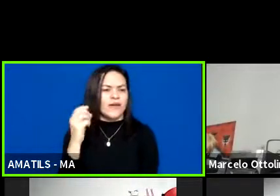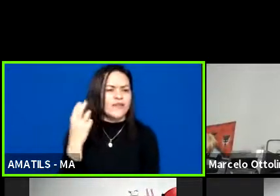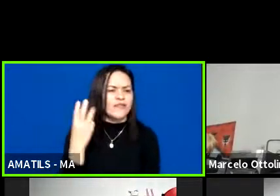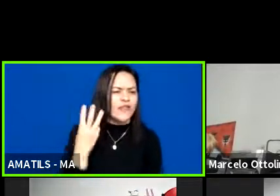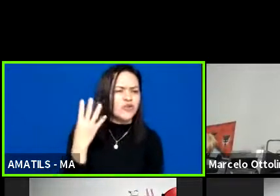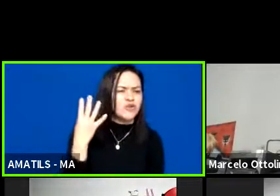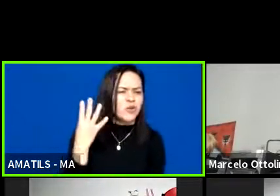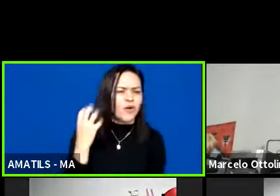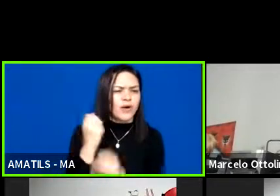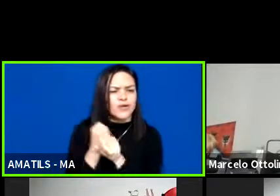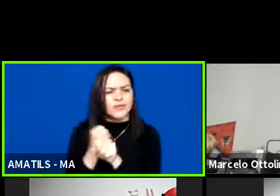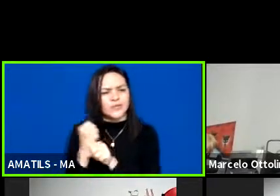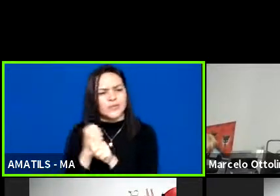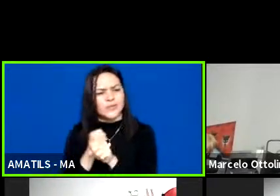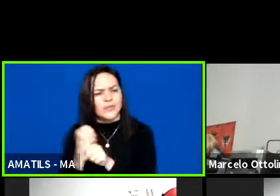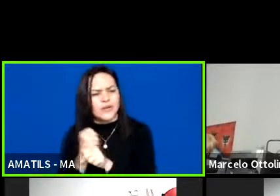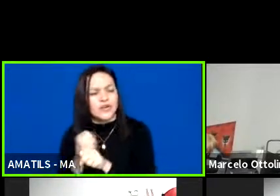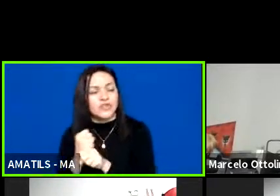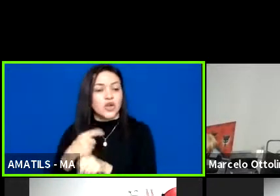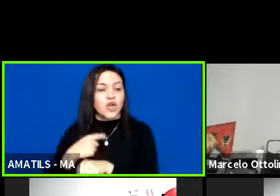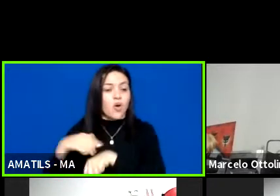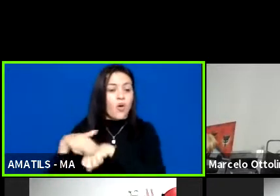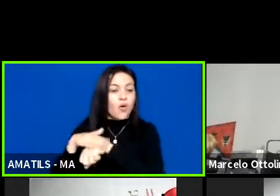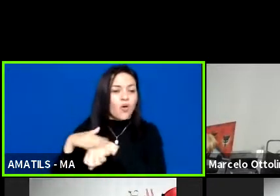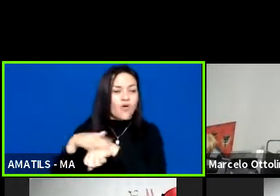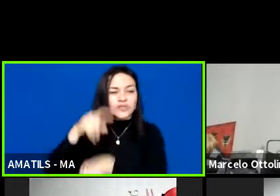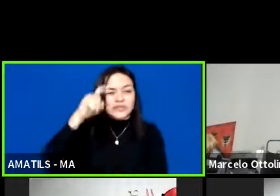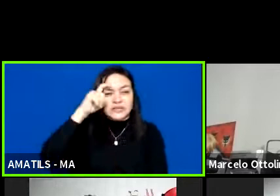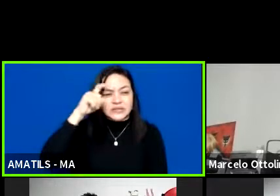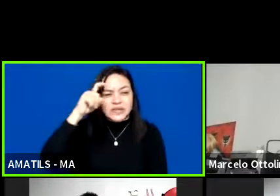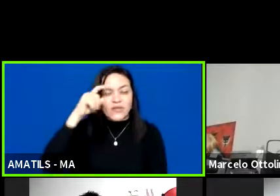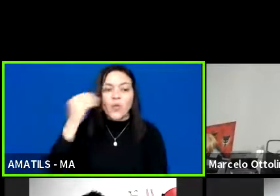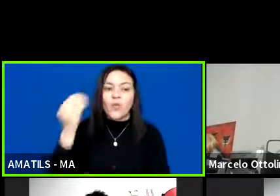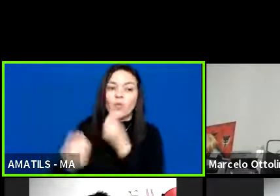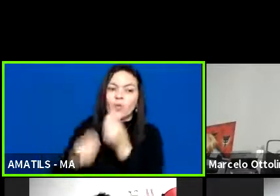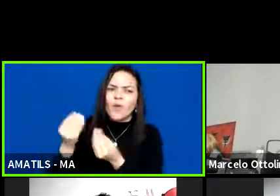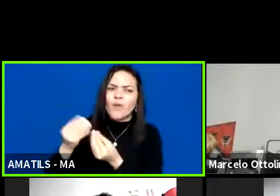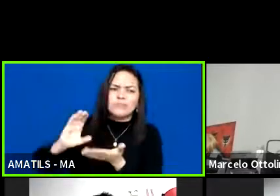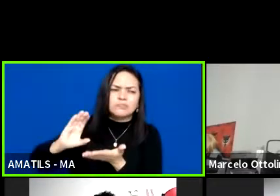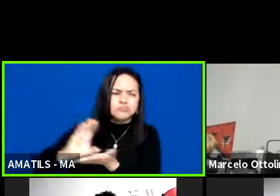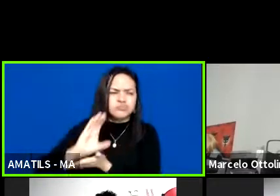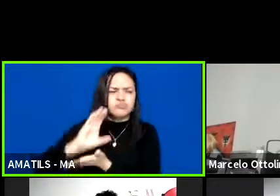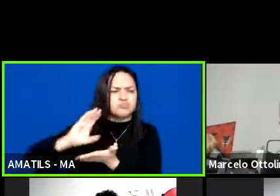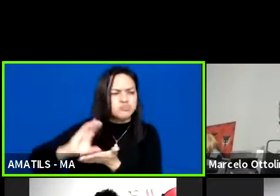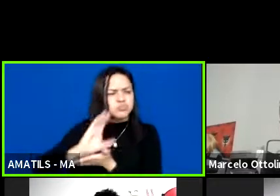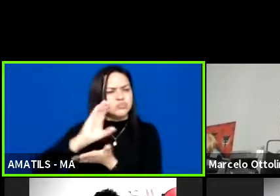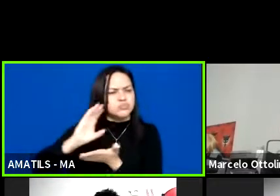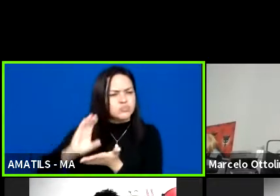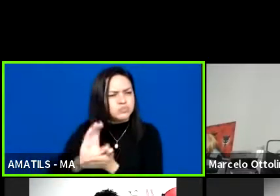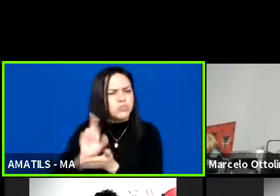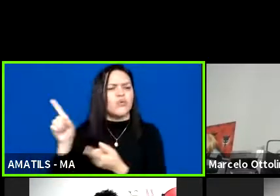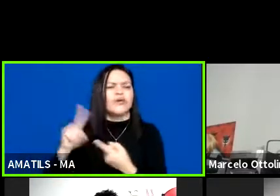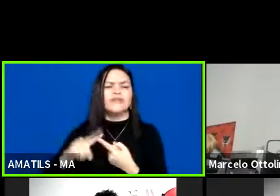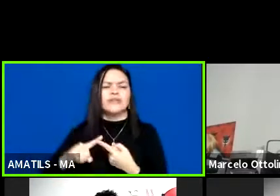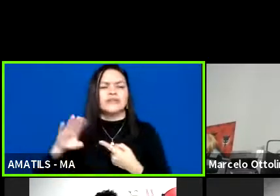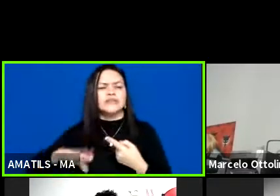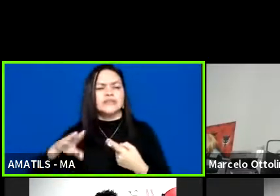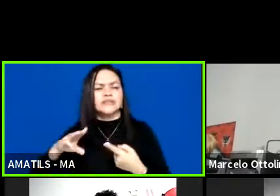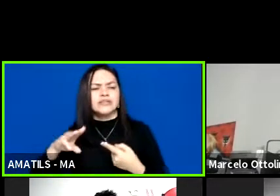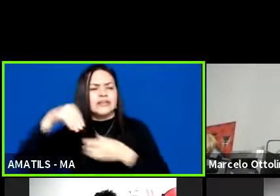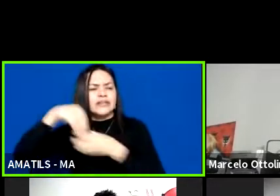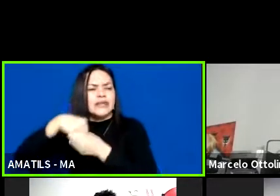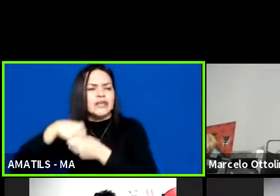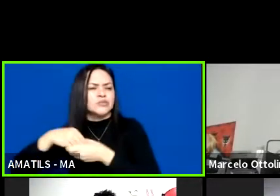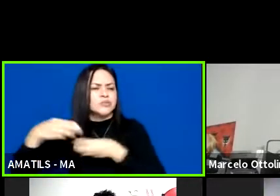Dilso e o Dilso sempre dizia isso, o cara tem uma pancada de recursos, né? Uma pancada de recursos dentro do Ministério, dentro da